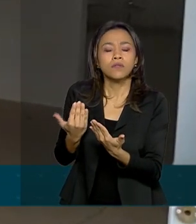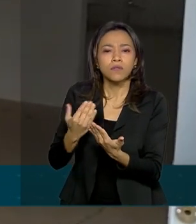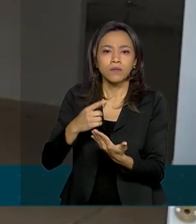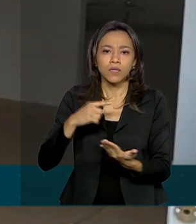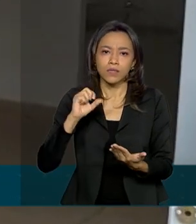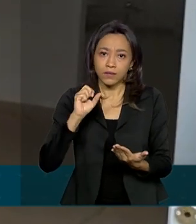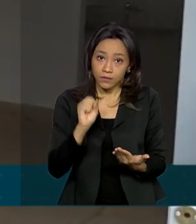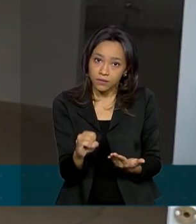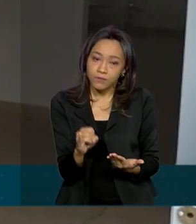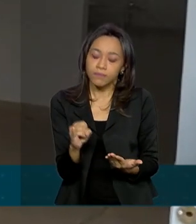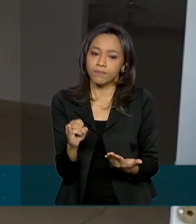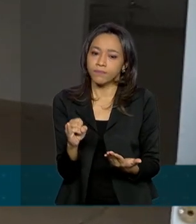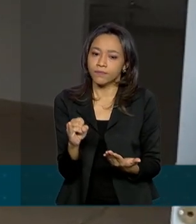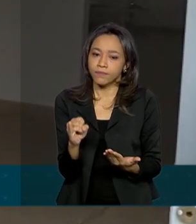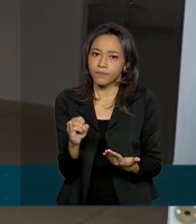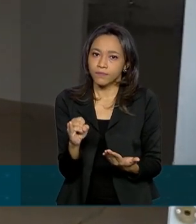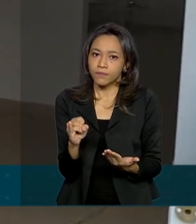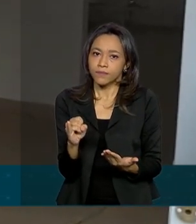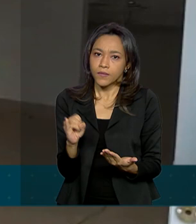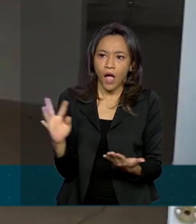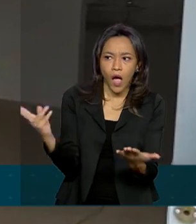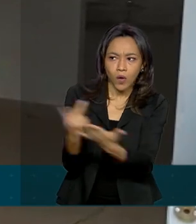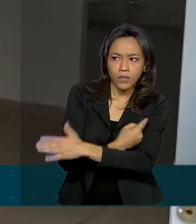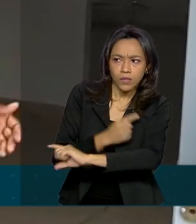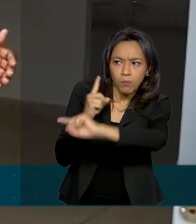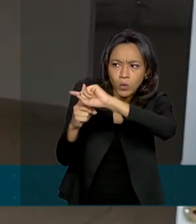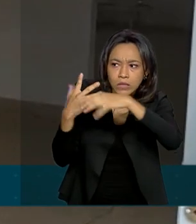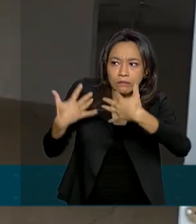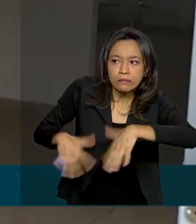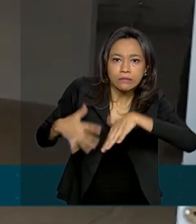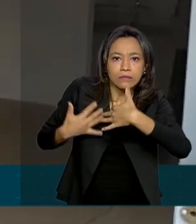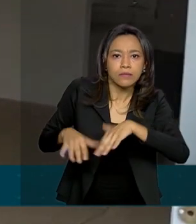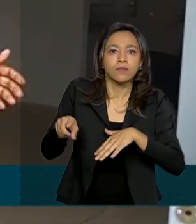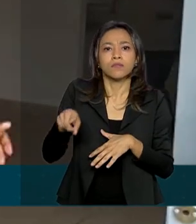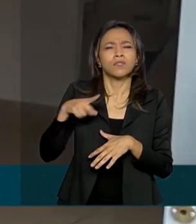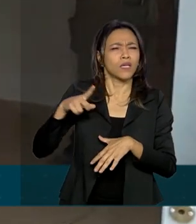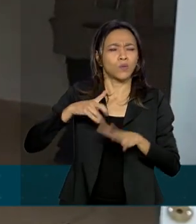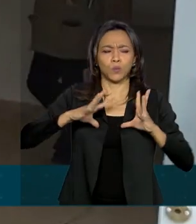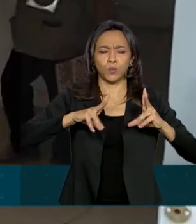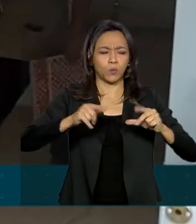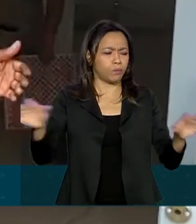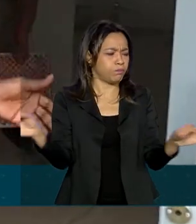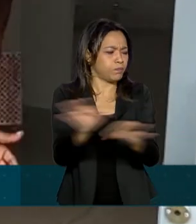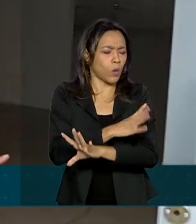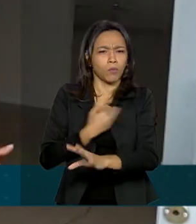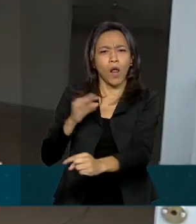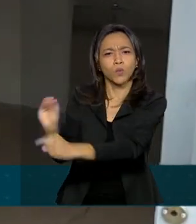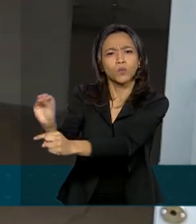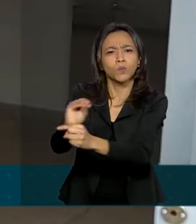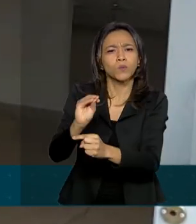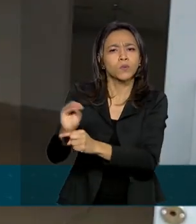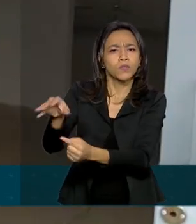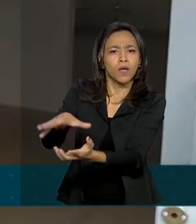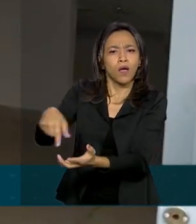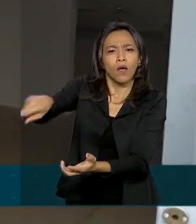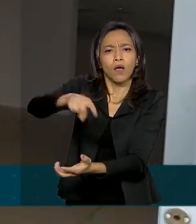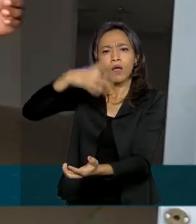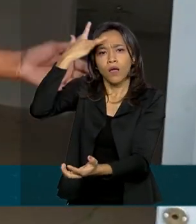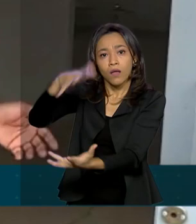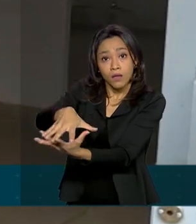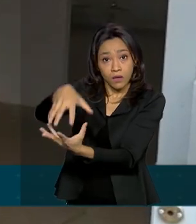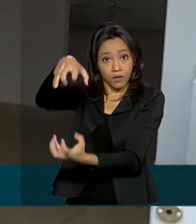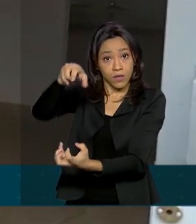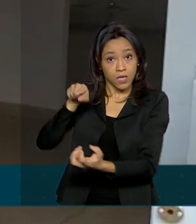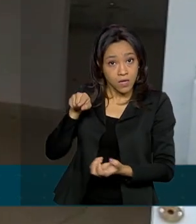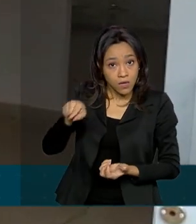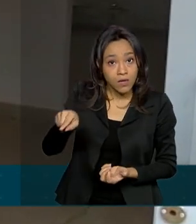situação positiva de covid, a gente ter todos os recursos necessários para apoiar os nossos idosos e que